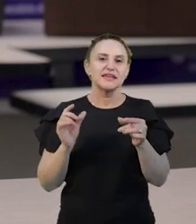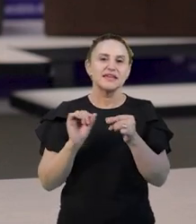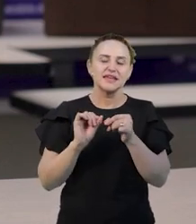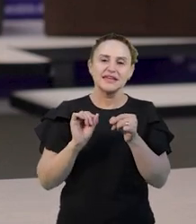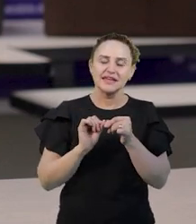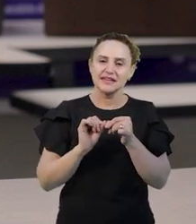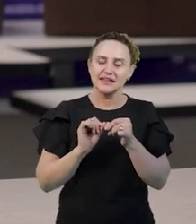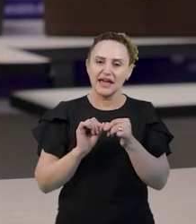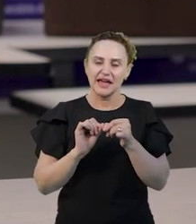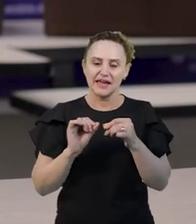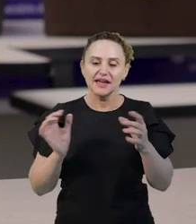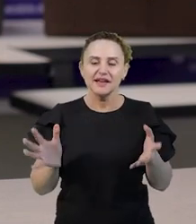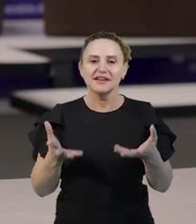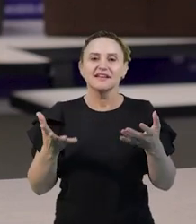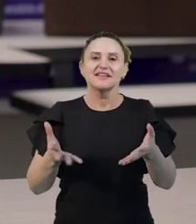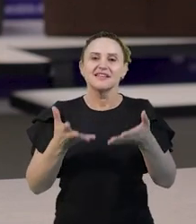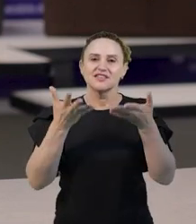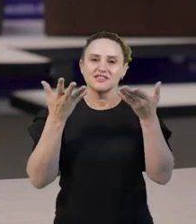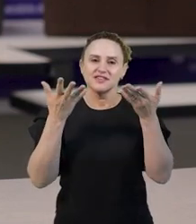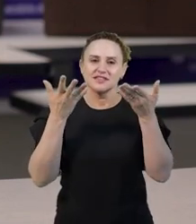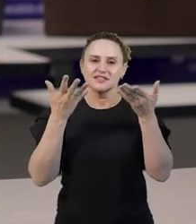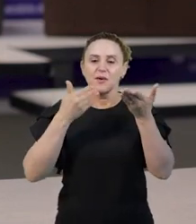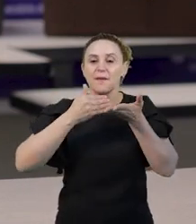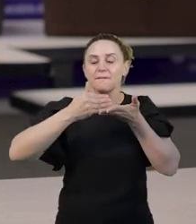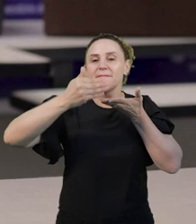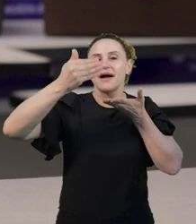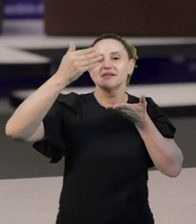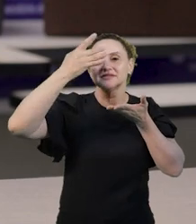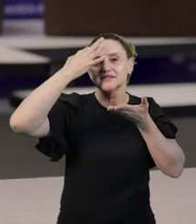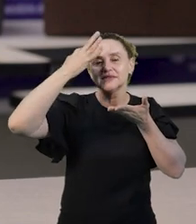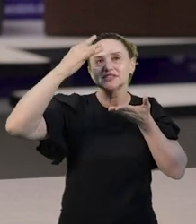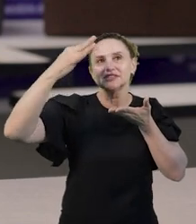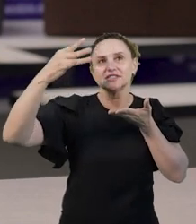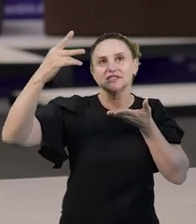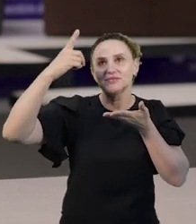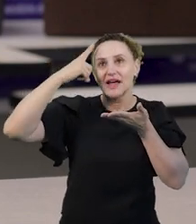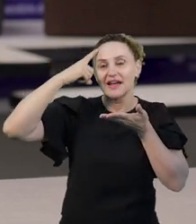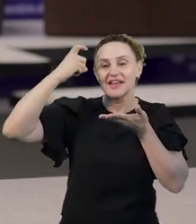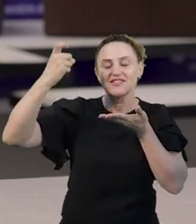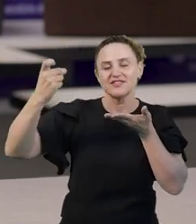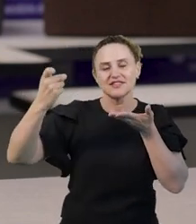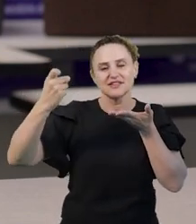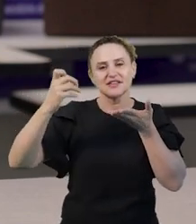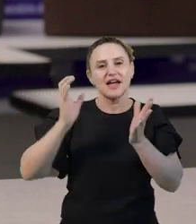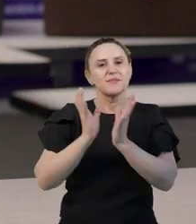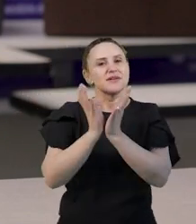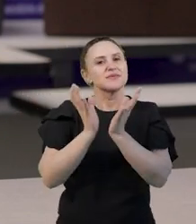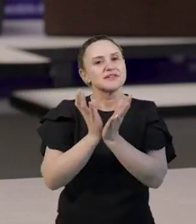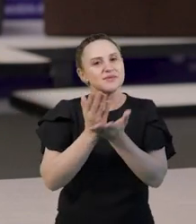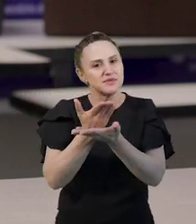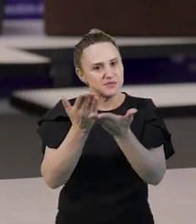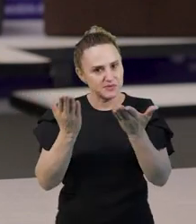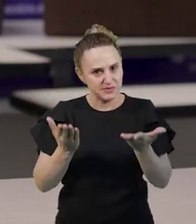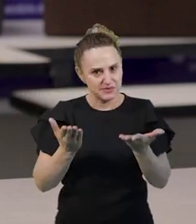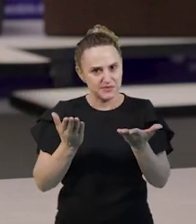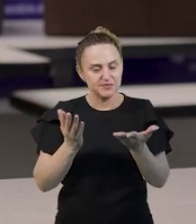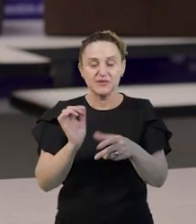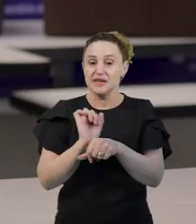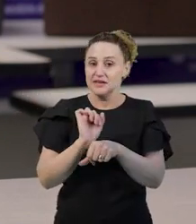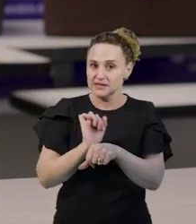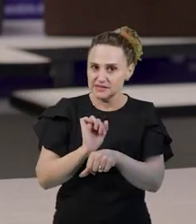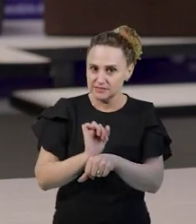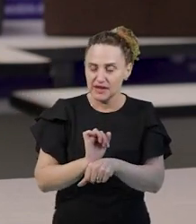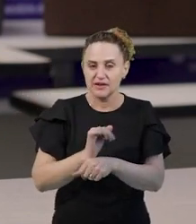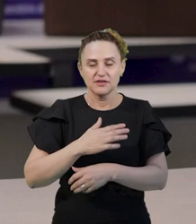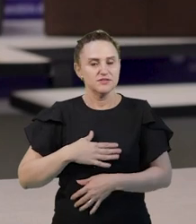possibilidades a partir da imaginação, da criatividade e da participação de todos. Espero que vocês